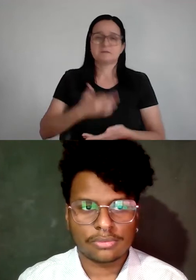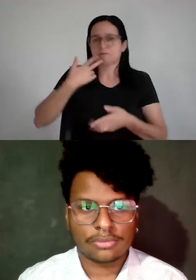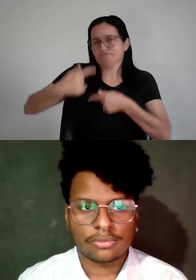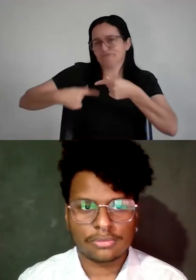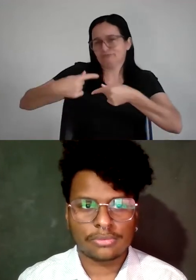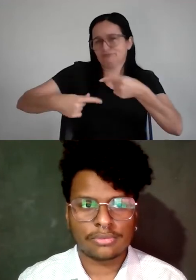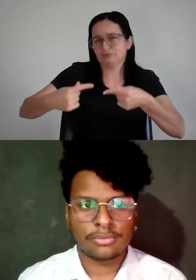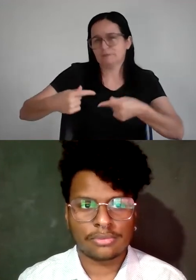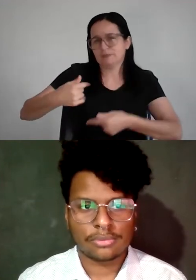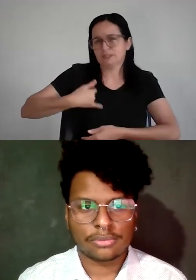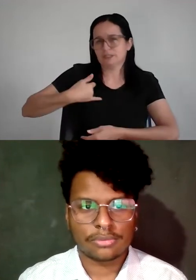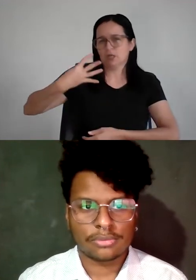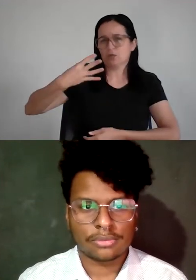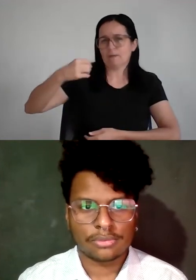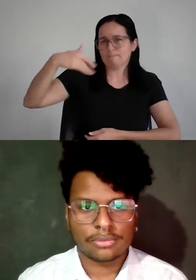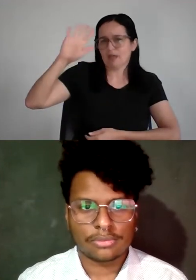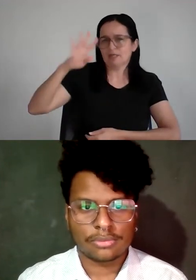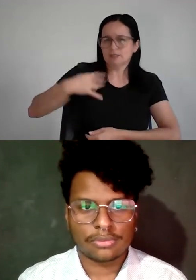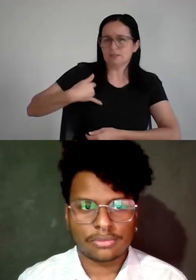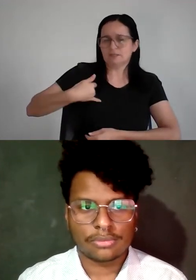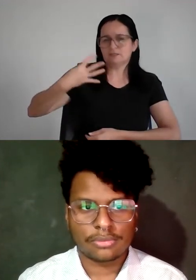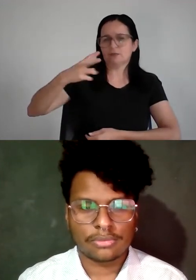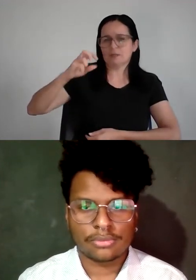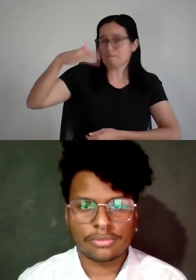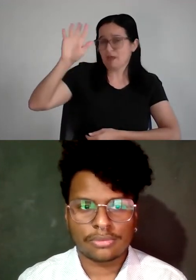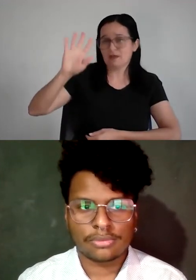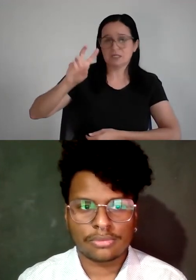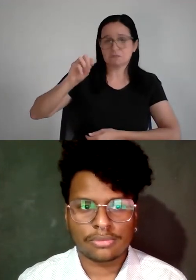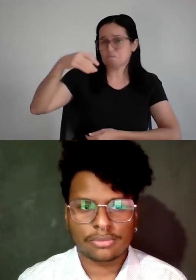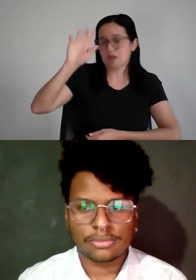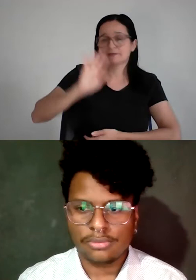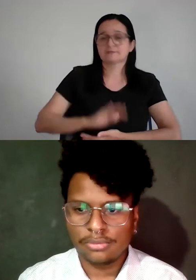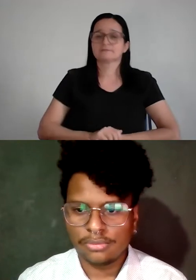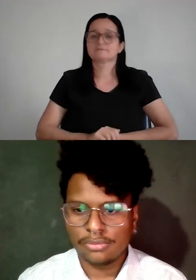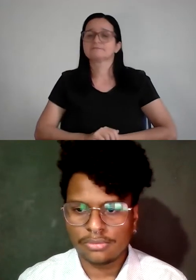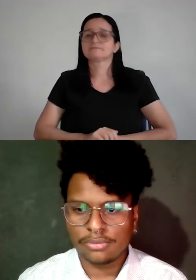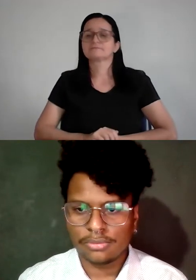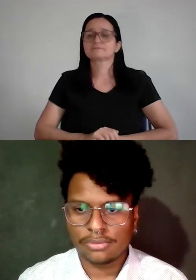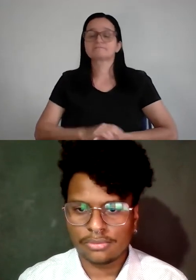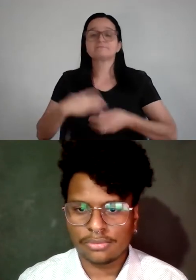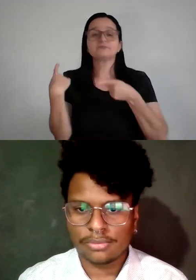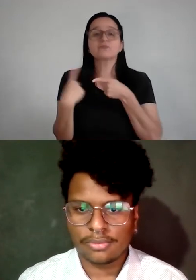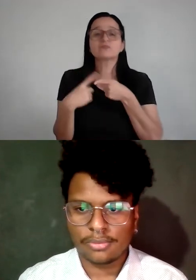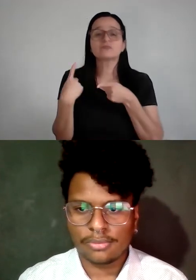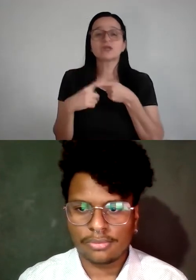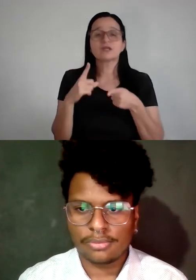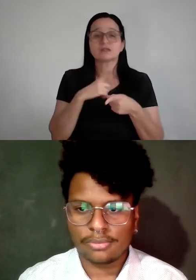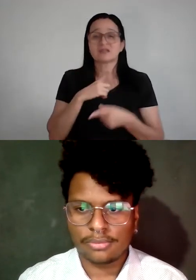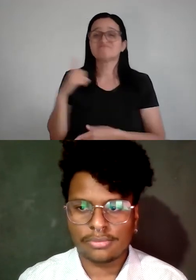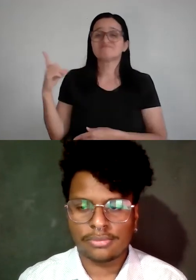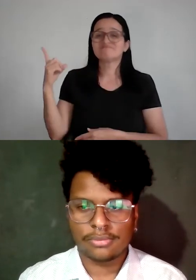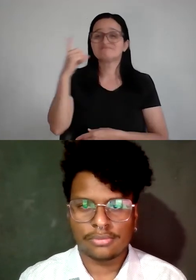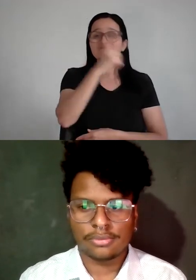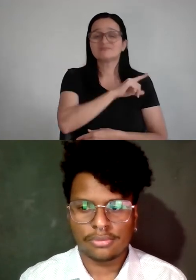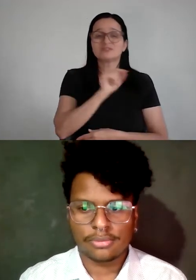mais 40, mais 45, mais 50, cada um dá um nome, tá? Porque existe uma coisa, Leonardo, que é perverso no mundo corporativo. Eu